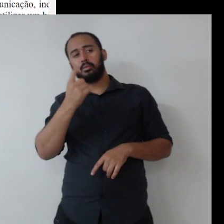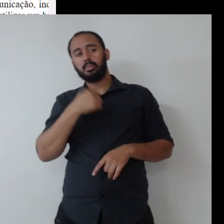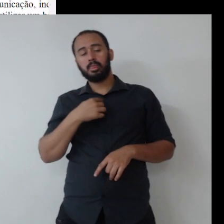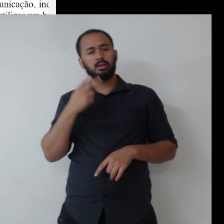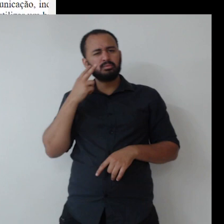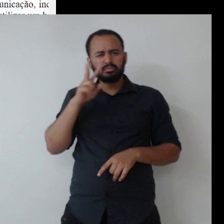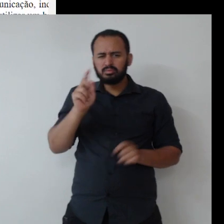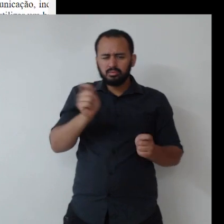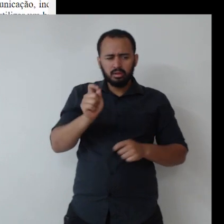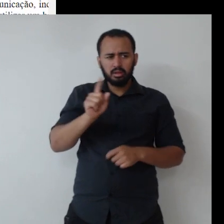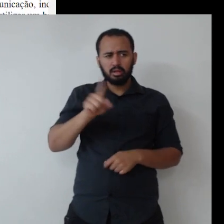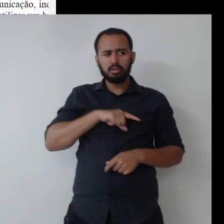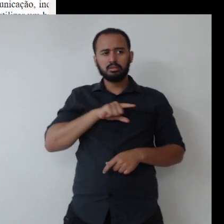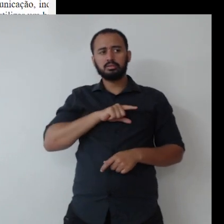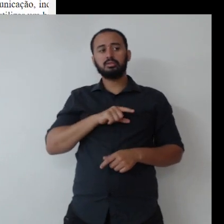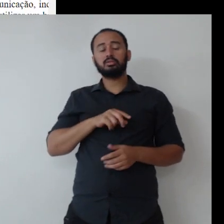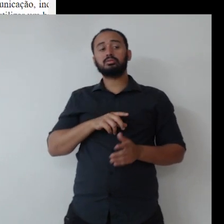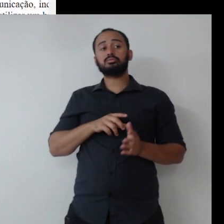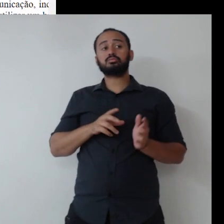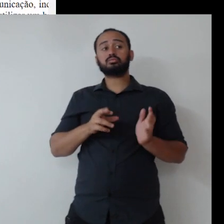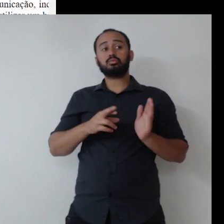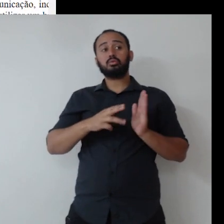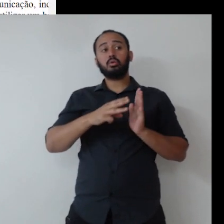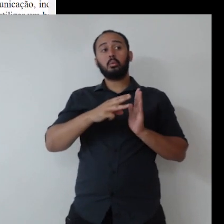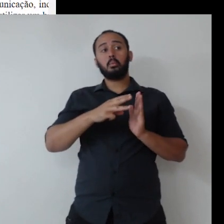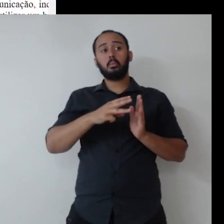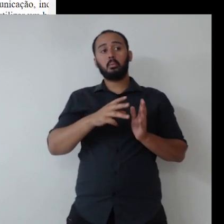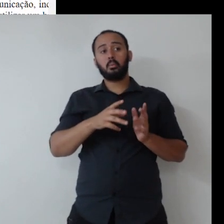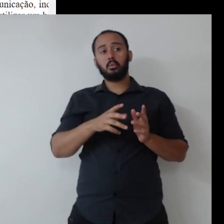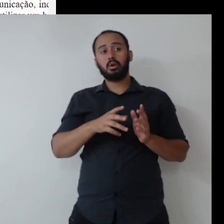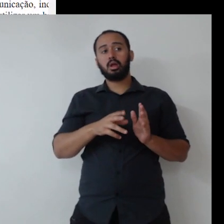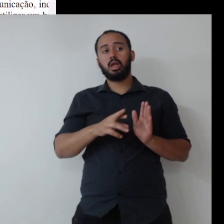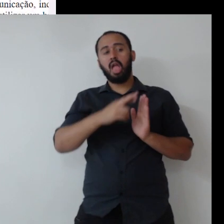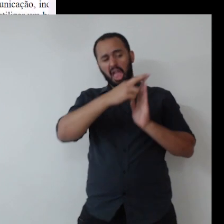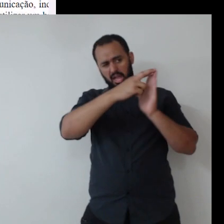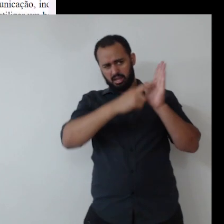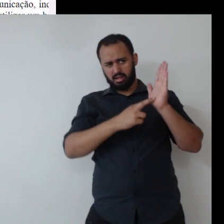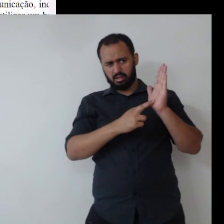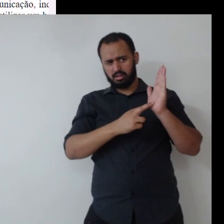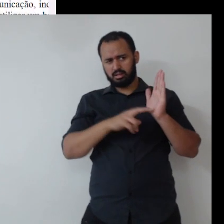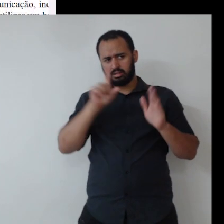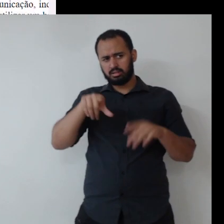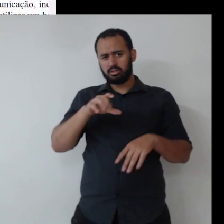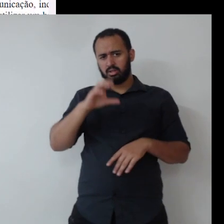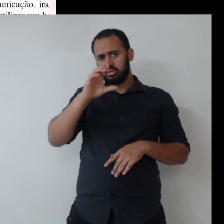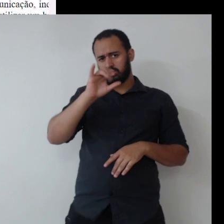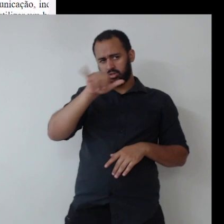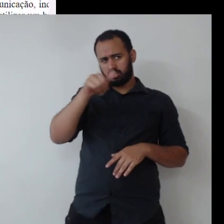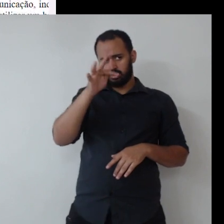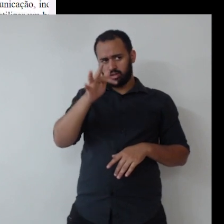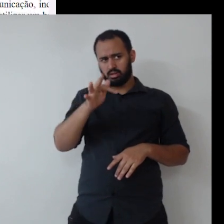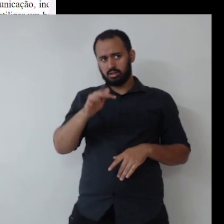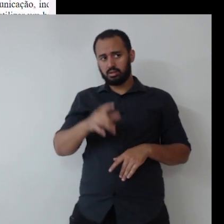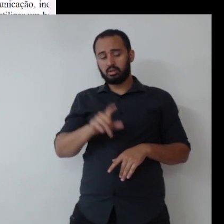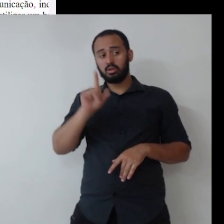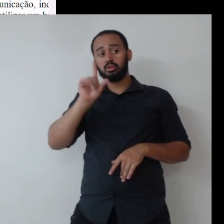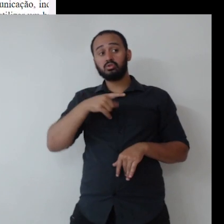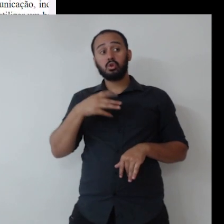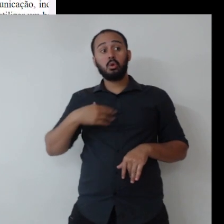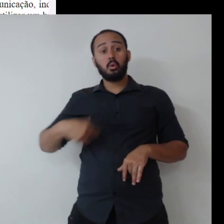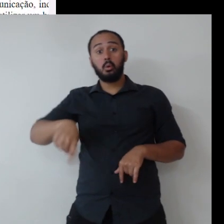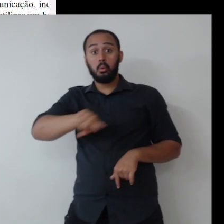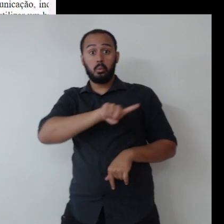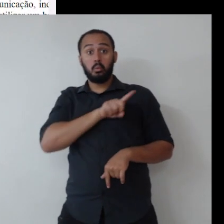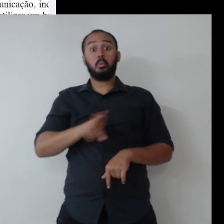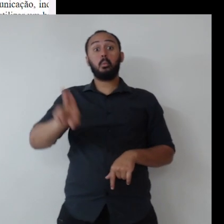vendo aqui. tá. O manual de sustentabilidade de compras, nas compras e contrações do CJF. Então, são esses aqui os que a gente mais